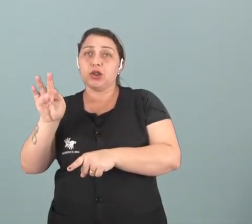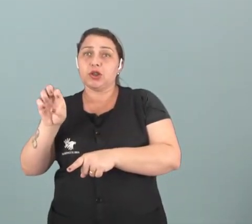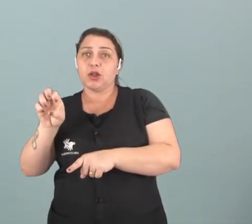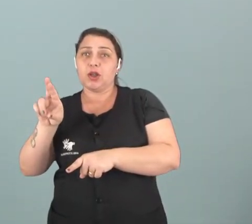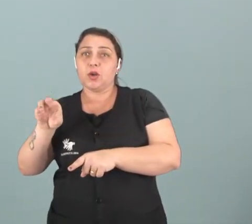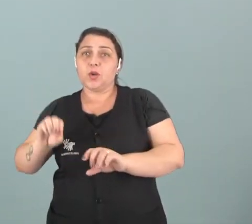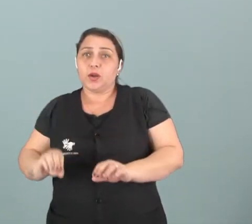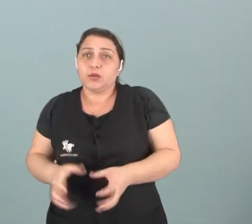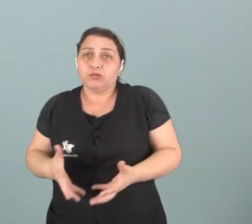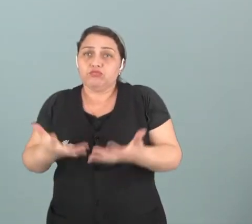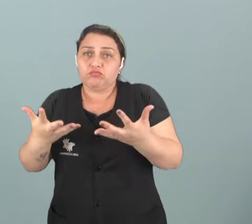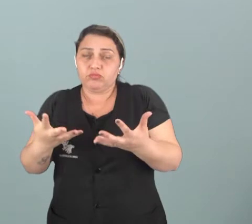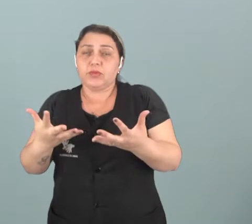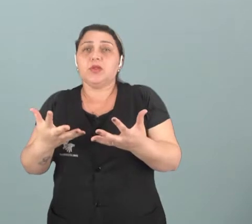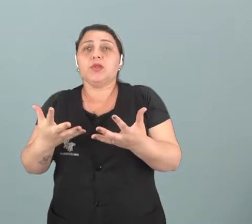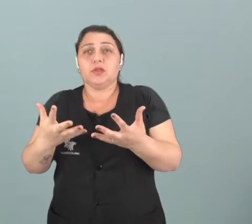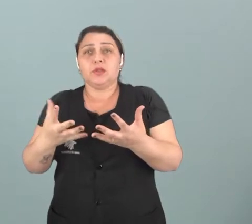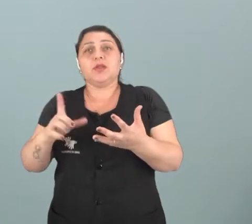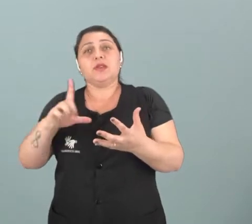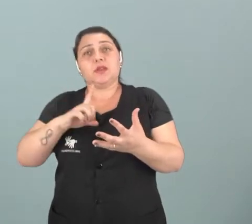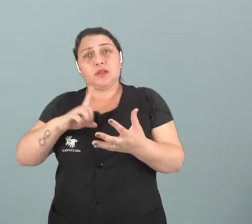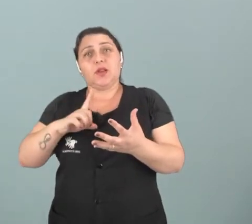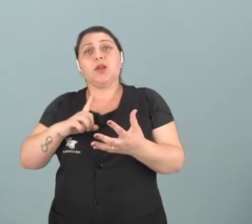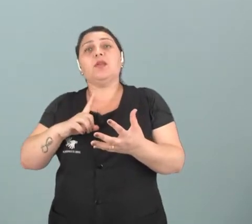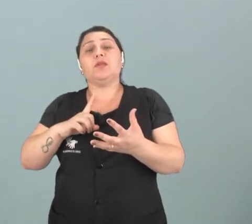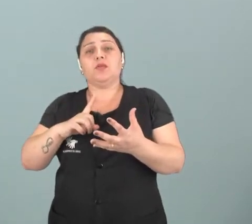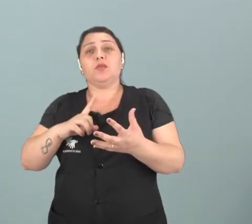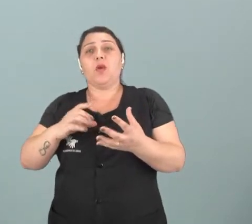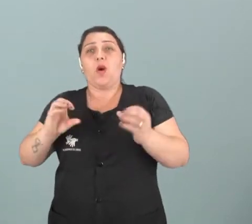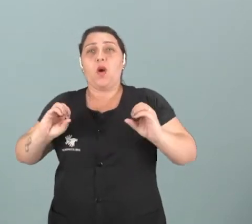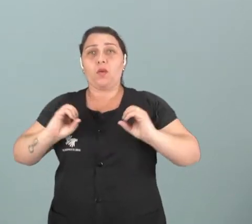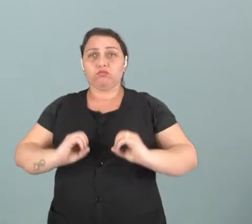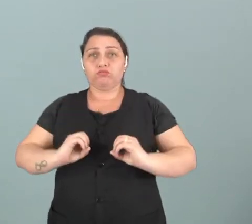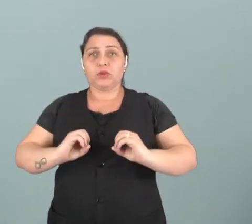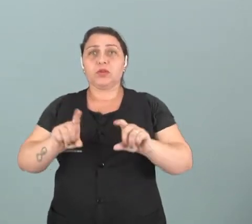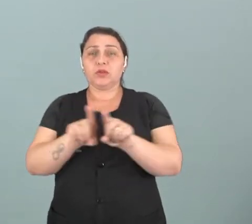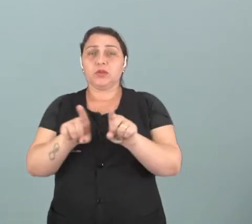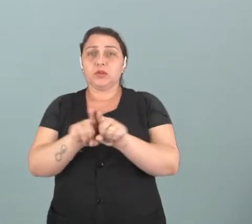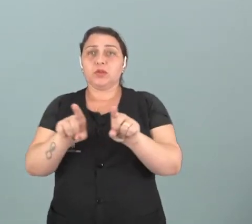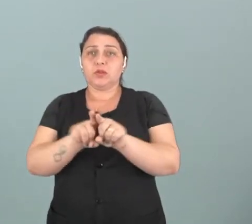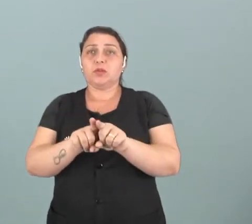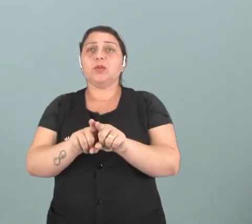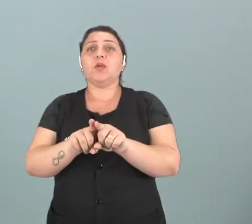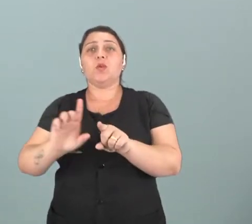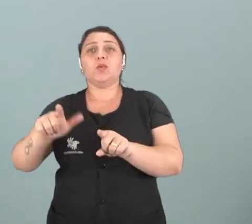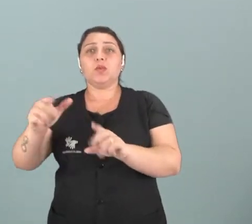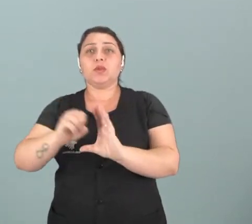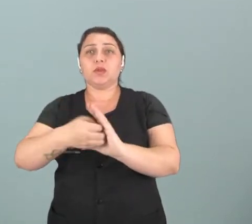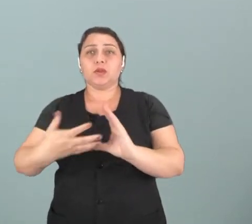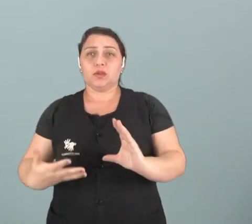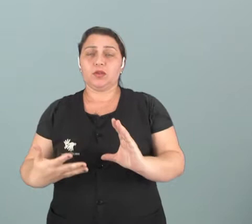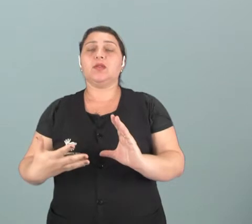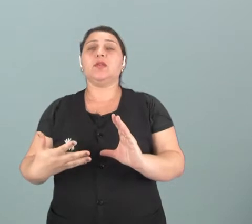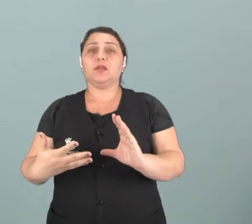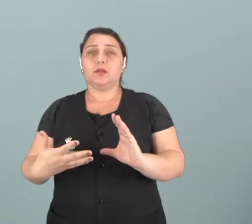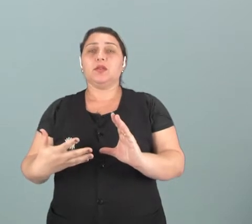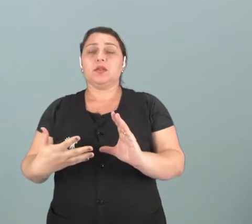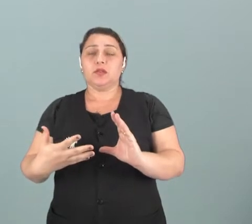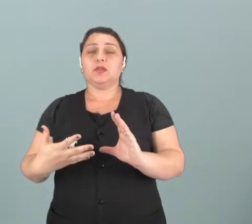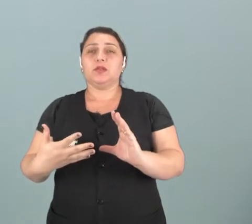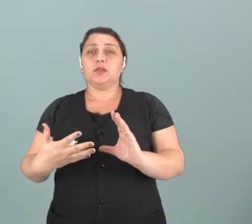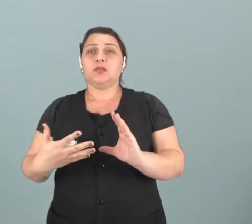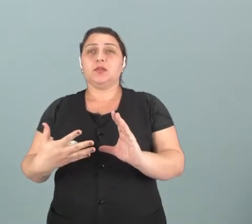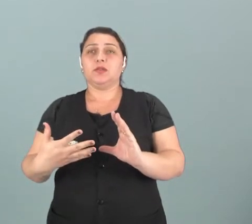ovócitos, eles sofram uma maturação no ovário, como também vão estar relacionados com outras características secundárias